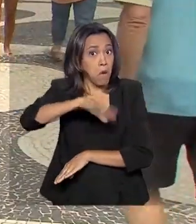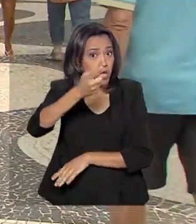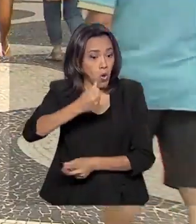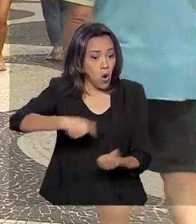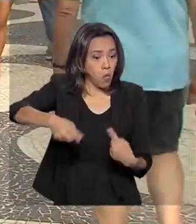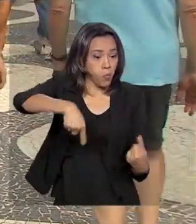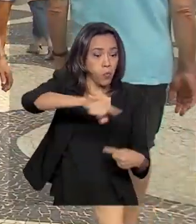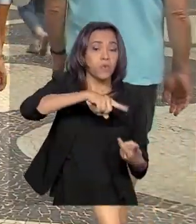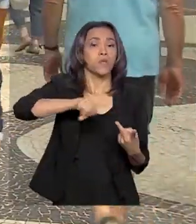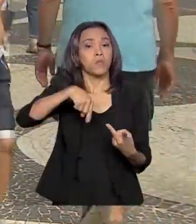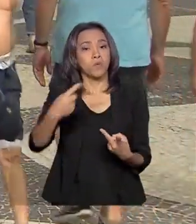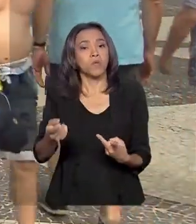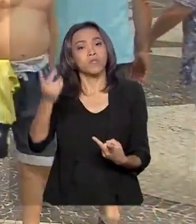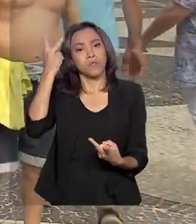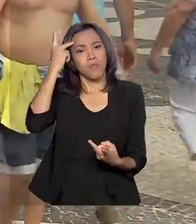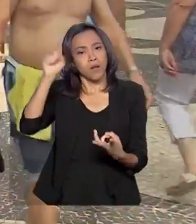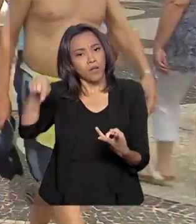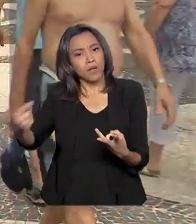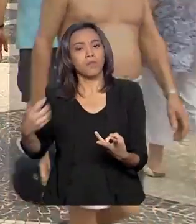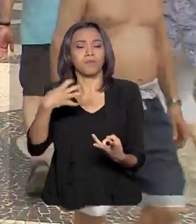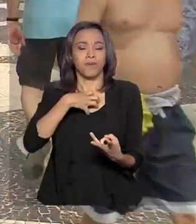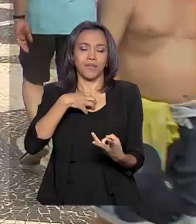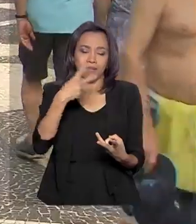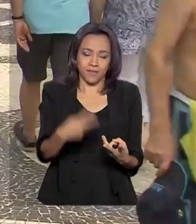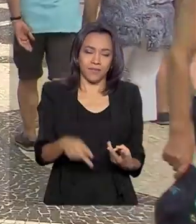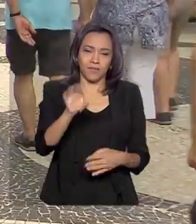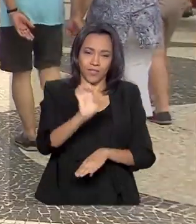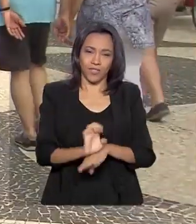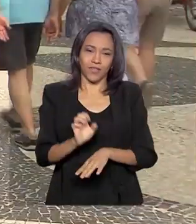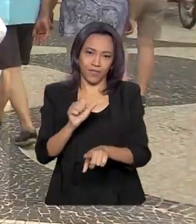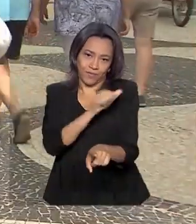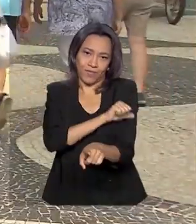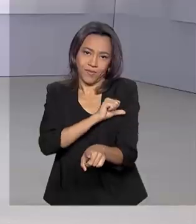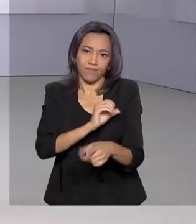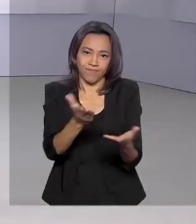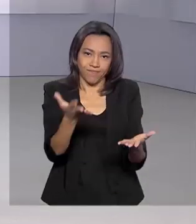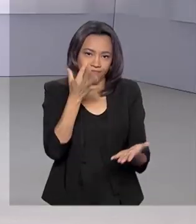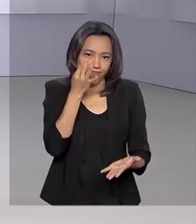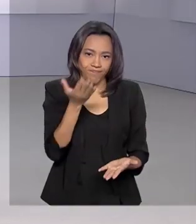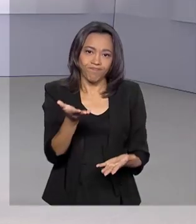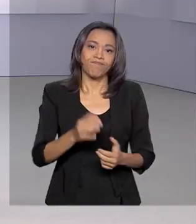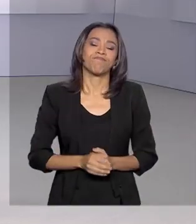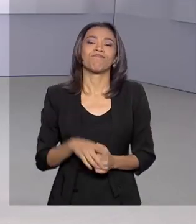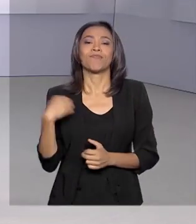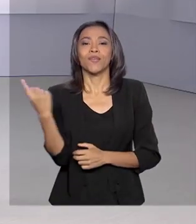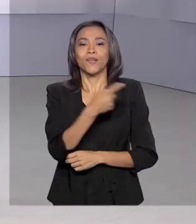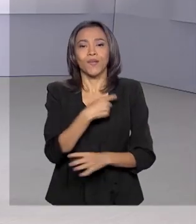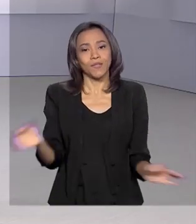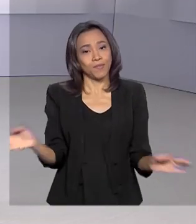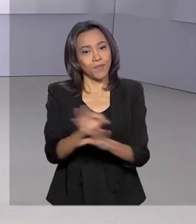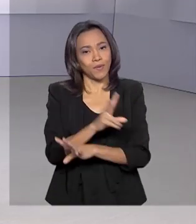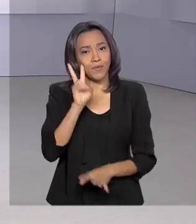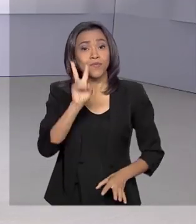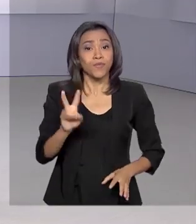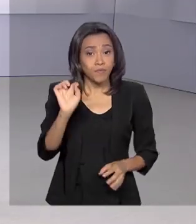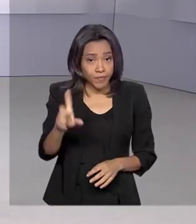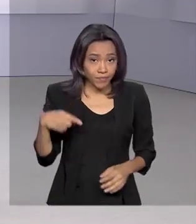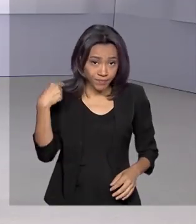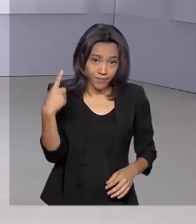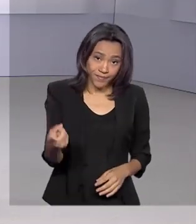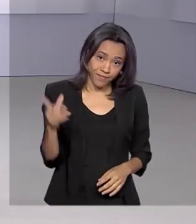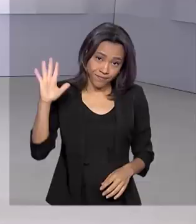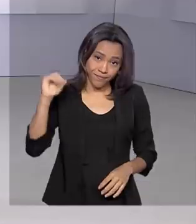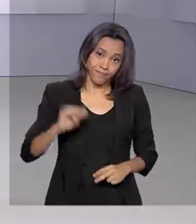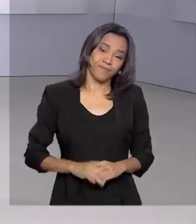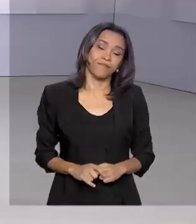Paulo e Bahia. Do Rio de Janeiro, Alessandra Lago, para o governo agora. A gente fica por aqui. Nos vemos na próxima